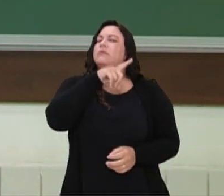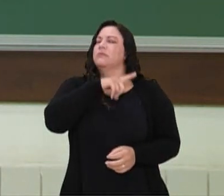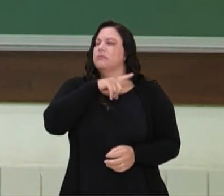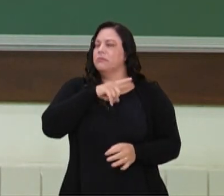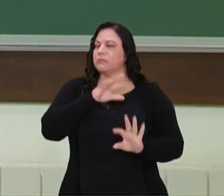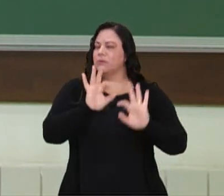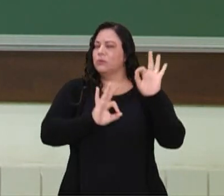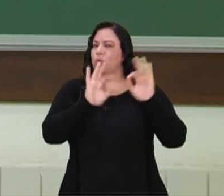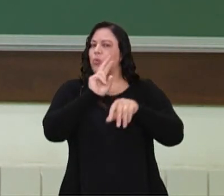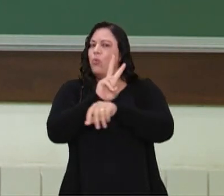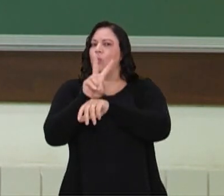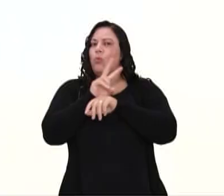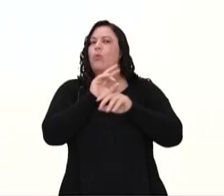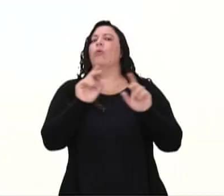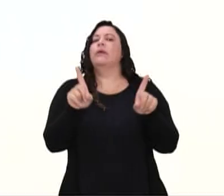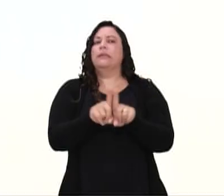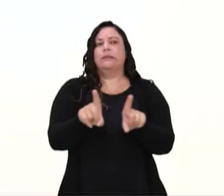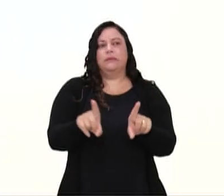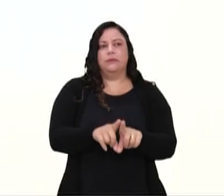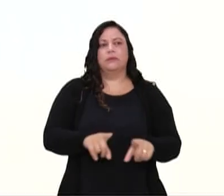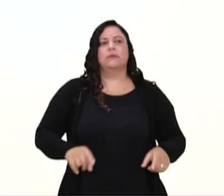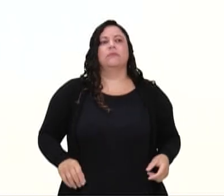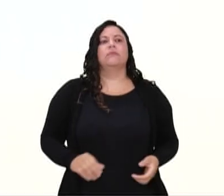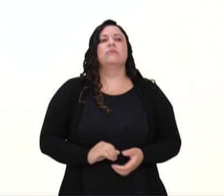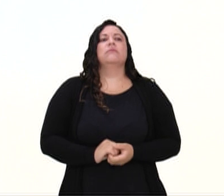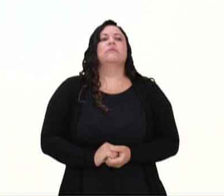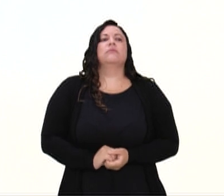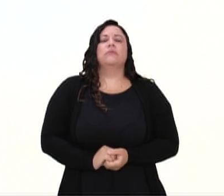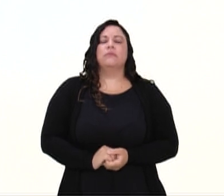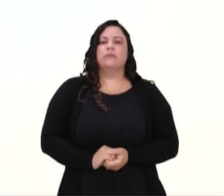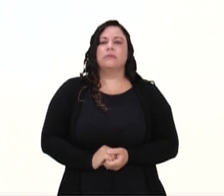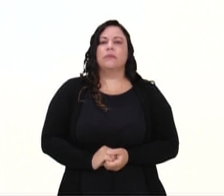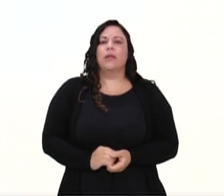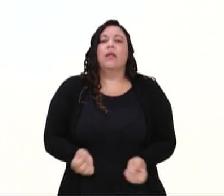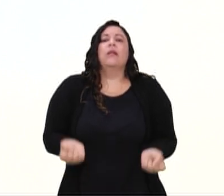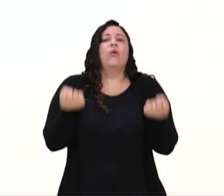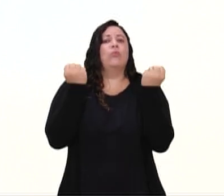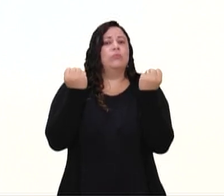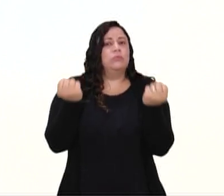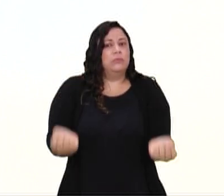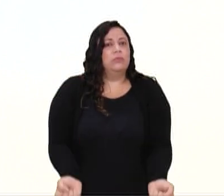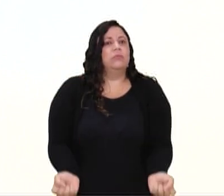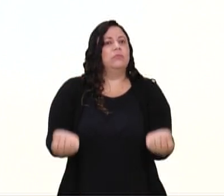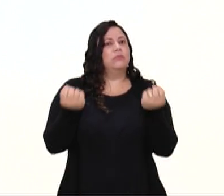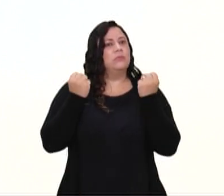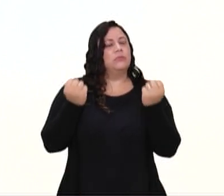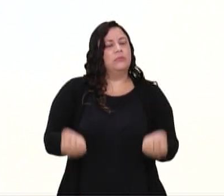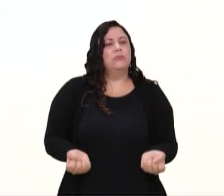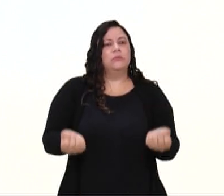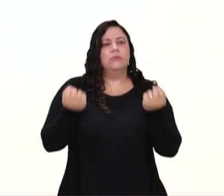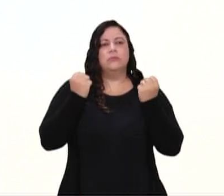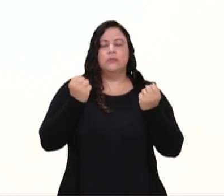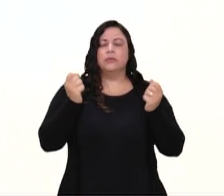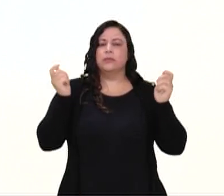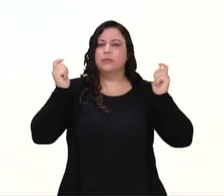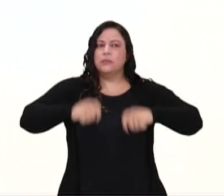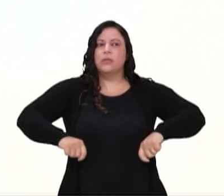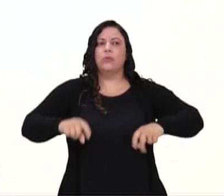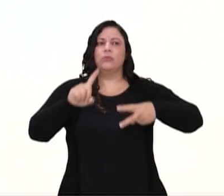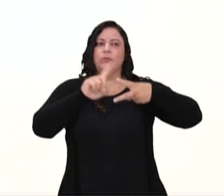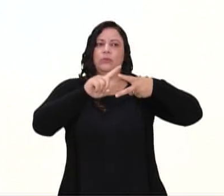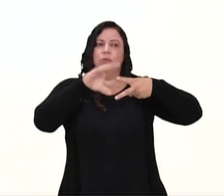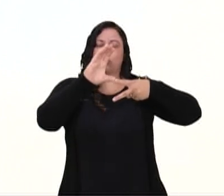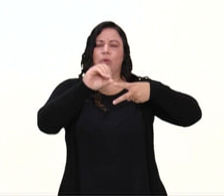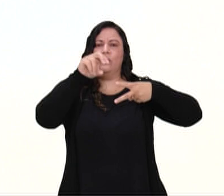cuidados, né? Então, a musculação, ela tem uma ação muscular. Então, ela atua tanto na